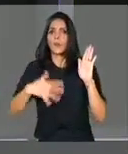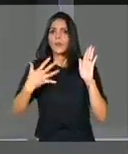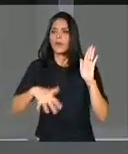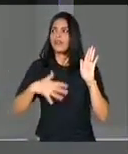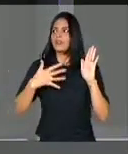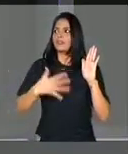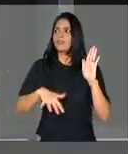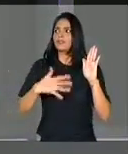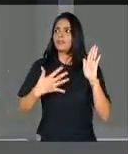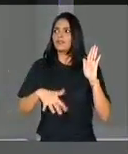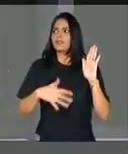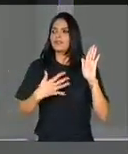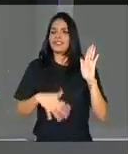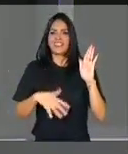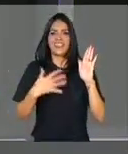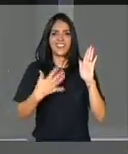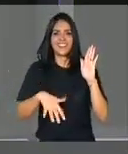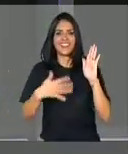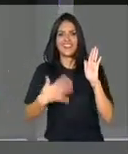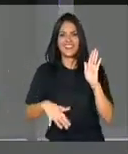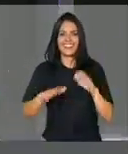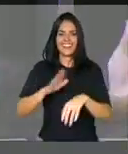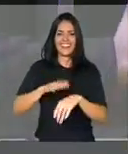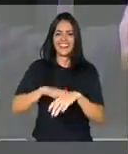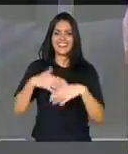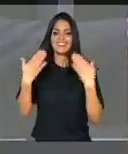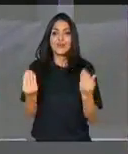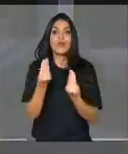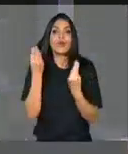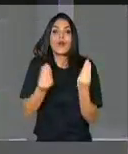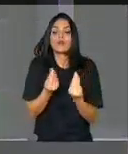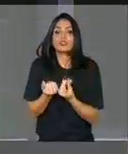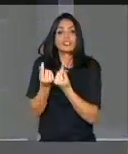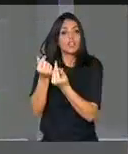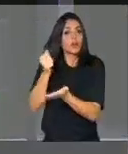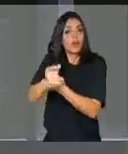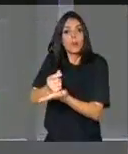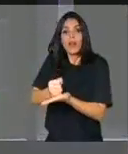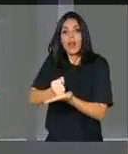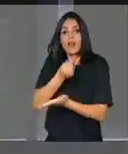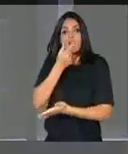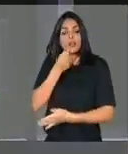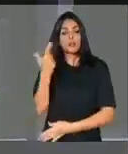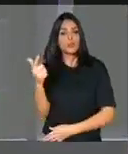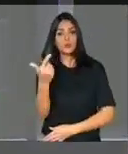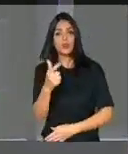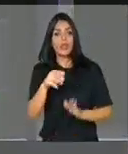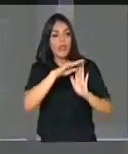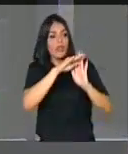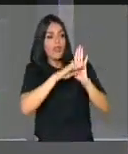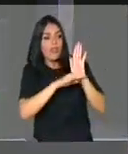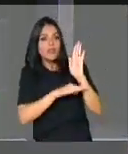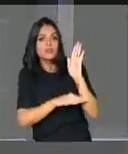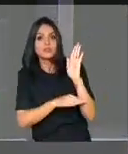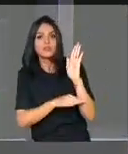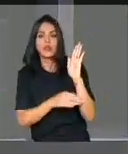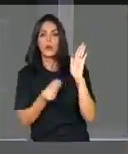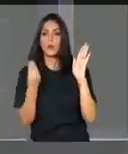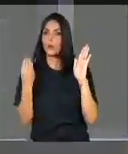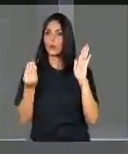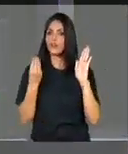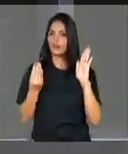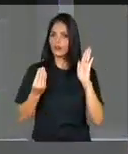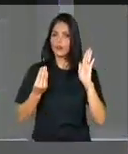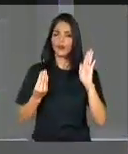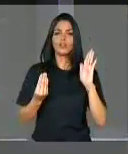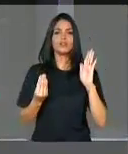obstruir de novo e o cara continuar vivendo. Caminhoneiro. Agora não tem dinheiro para comprar o remédio. Eu tenho uma lista de remédio e não tenho dinheiro. Então,